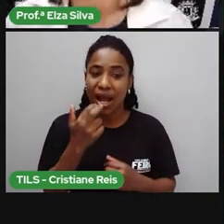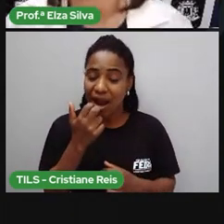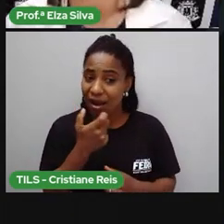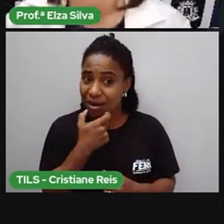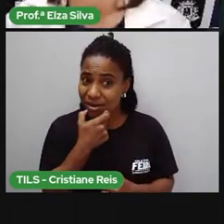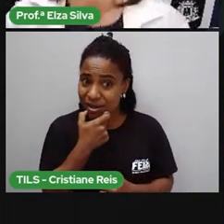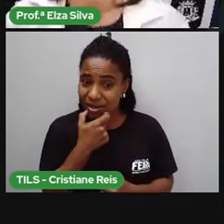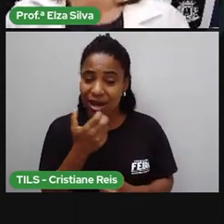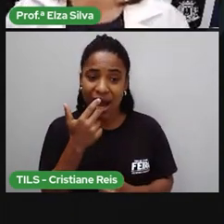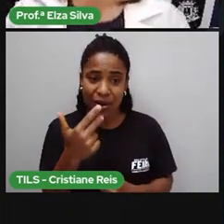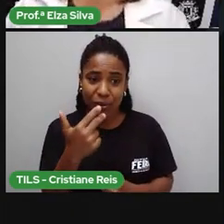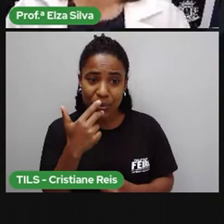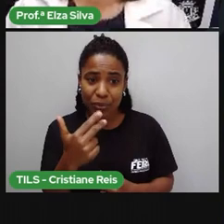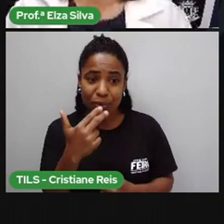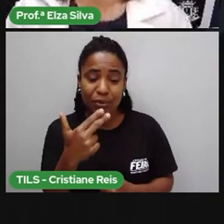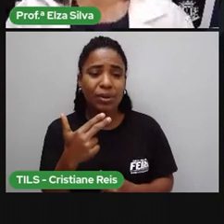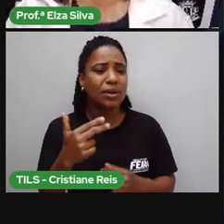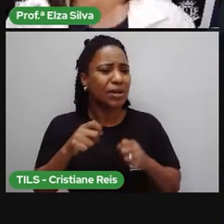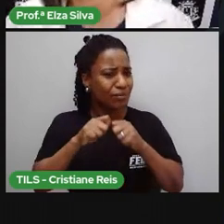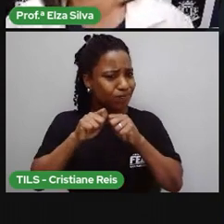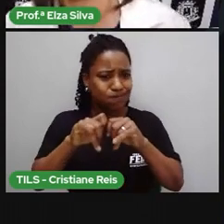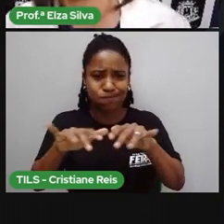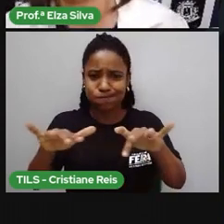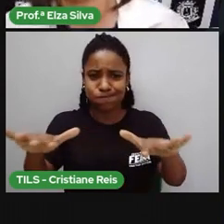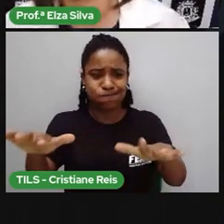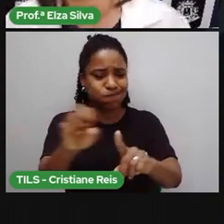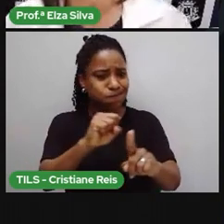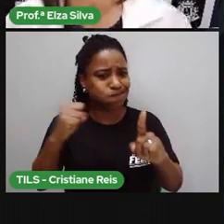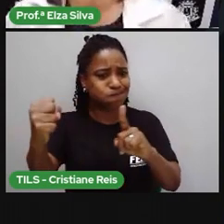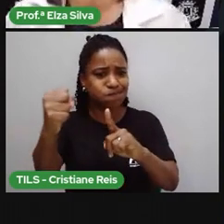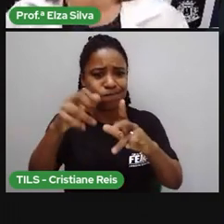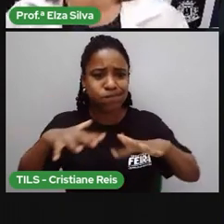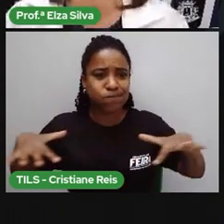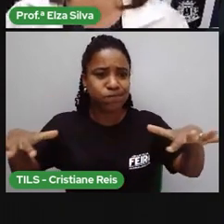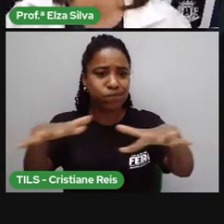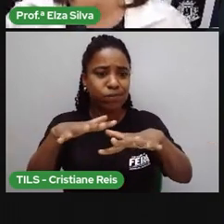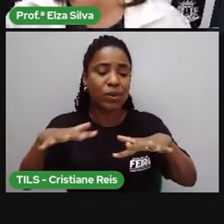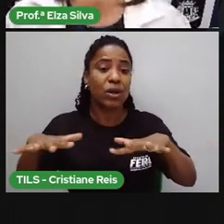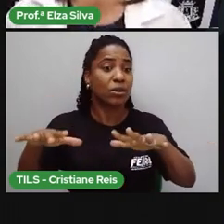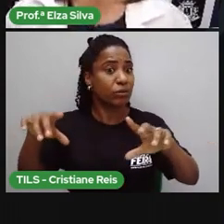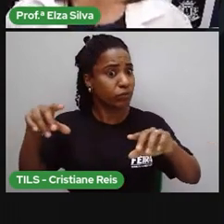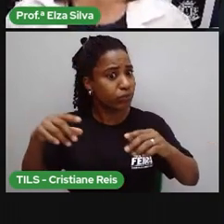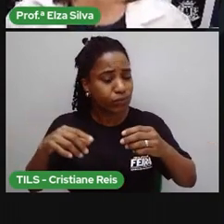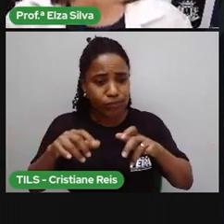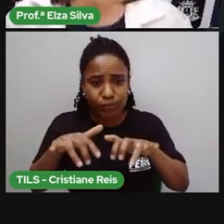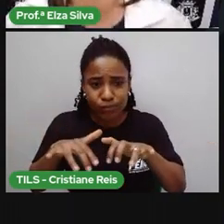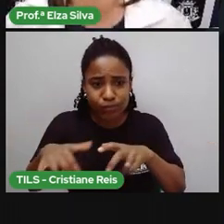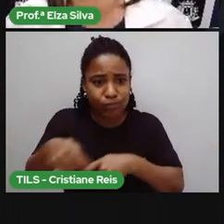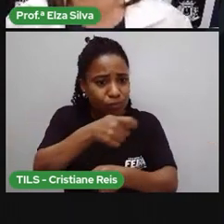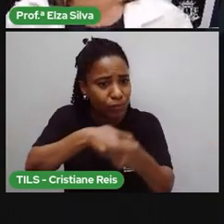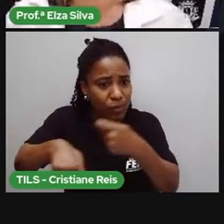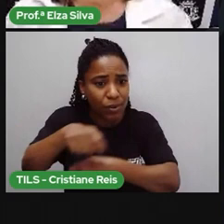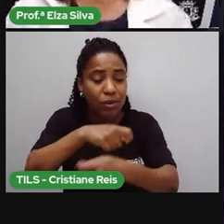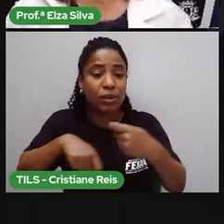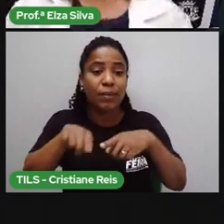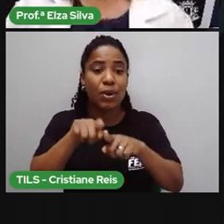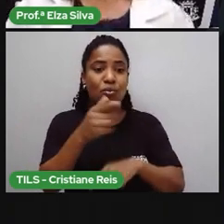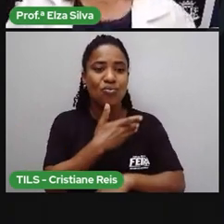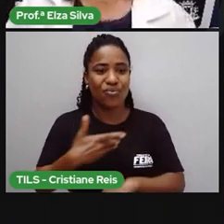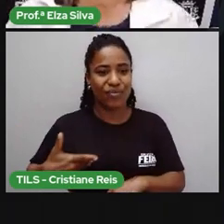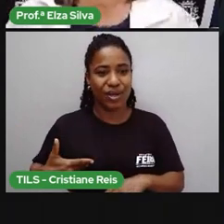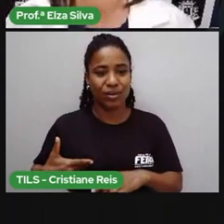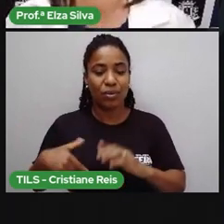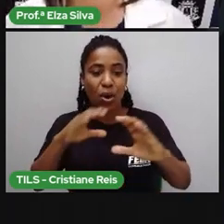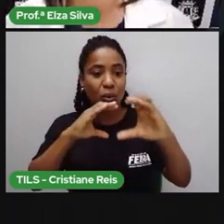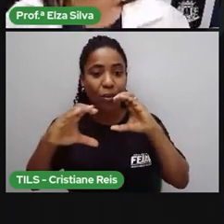urbana da vida pública, amplamente utilizada na mídia, nos negócios e pelo governo. E é a língua